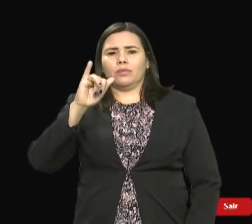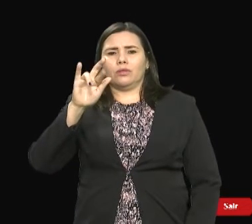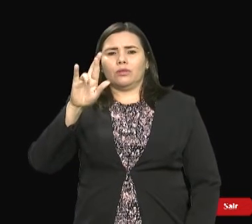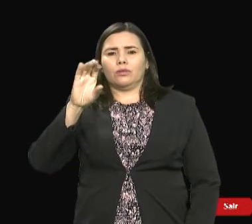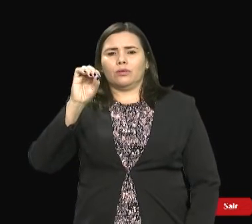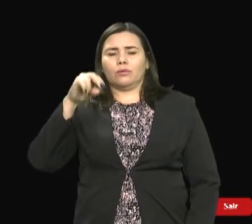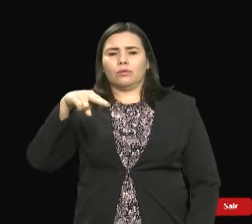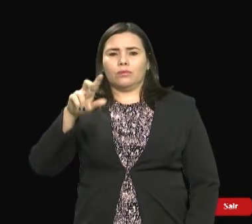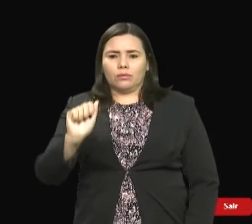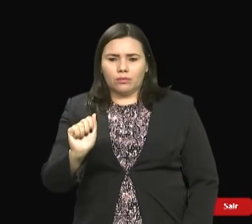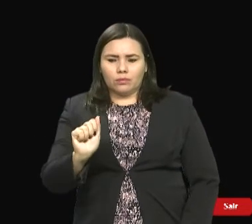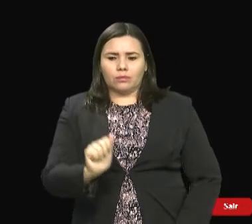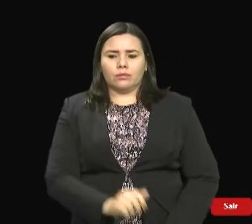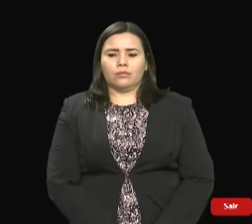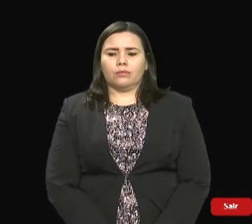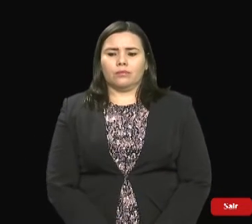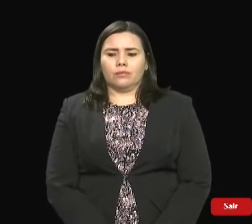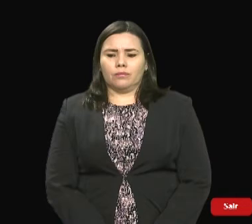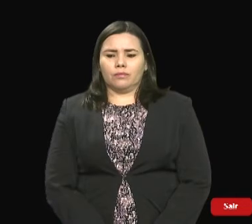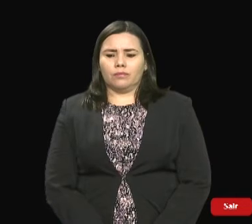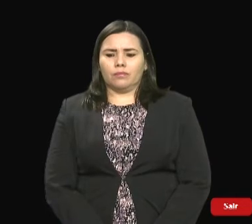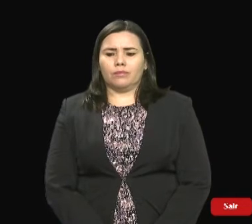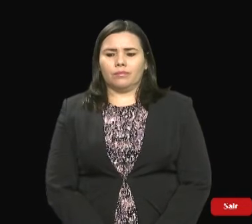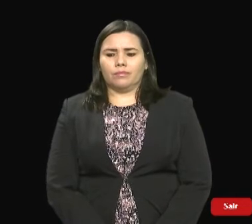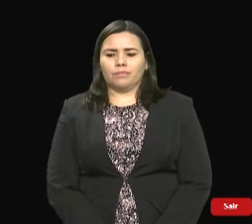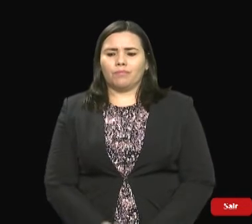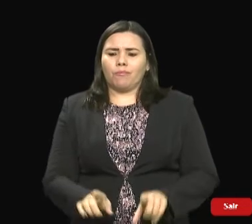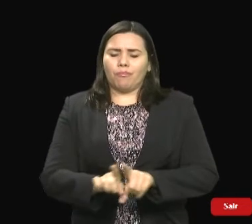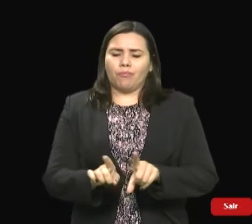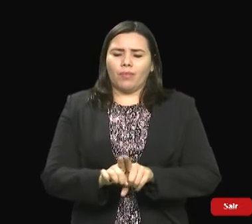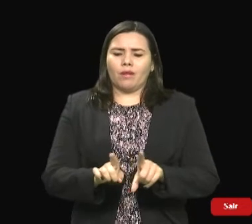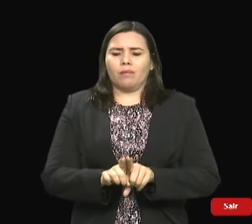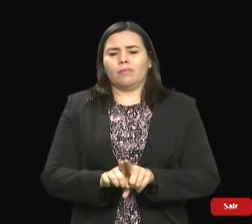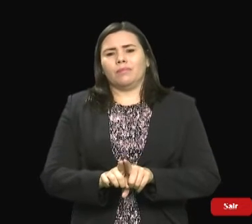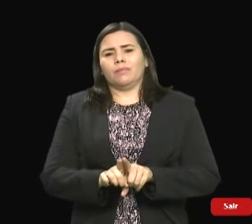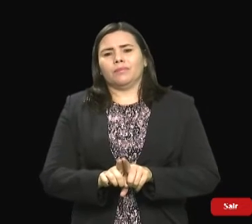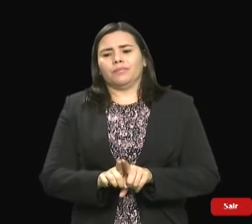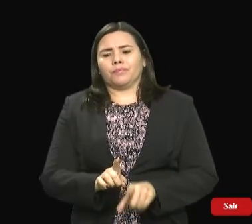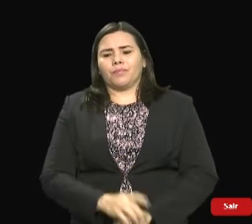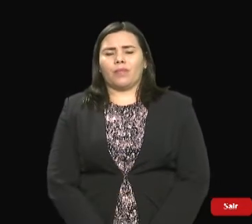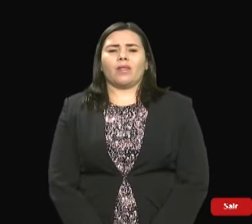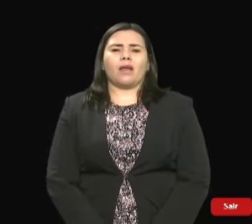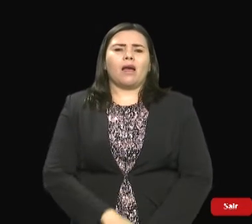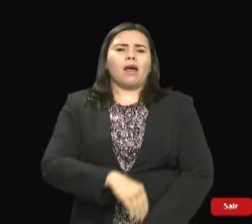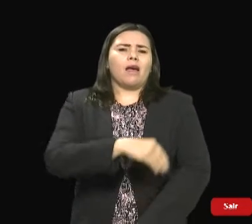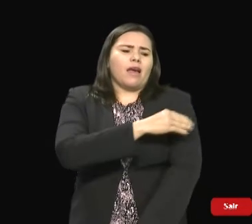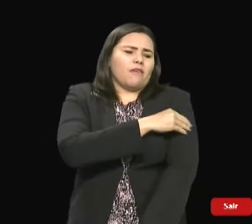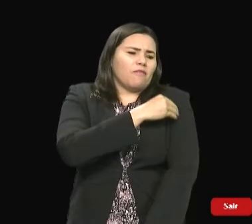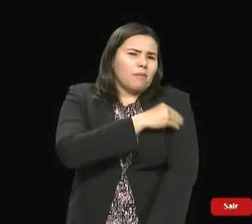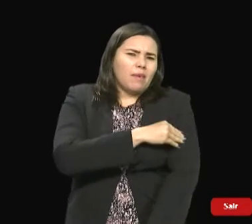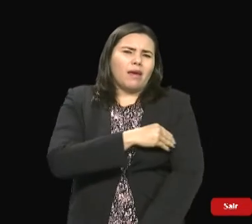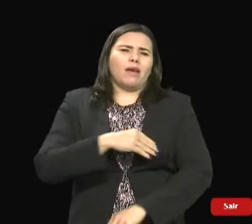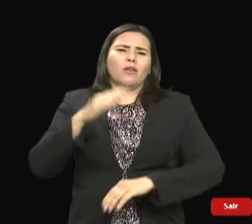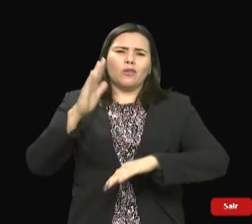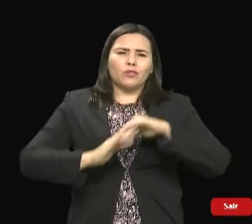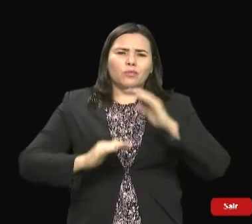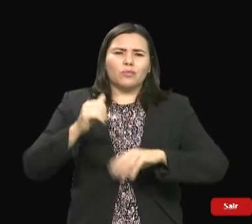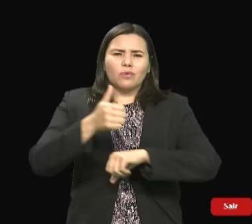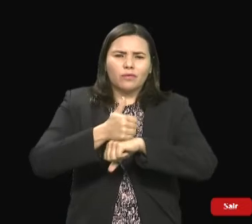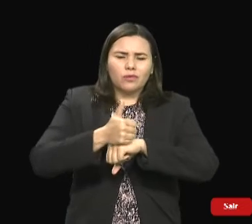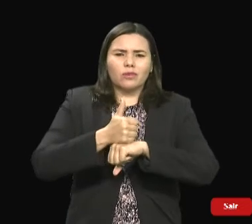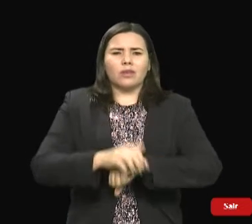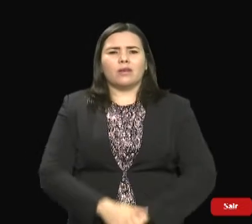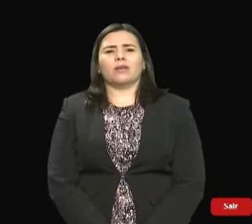cumprir com os contratos temporários em todas as profissões, enfermeiros, técnicos de enfermagem, médicos,